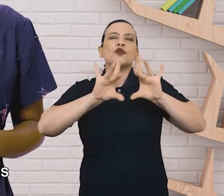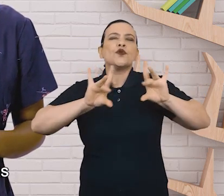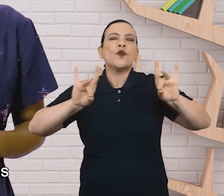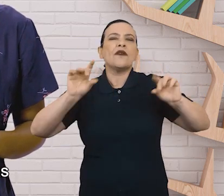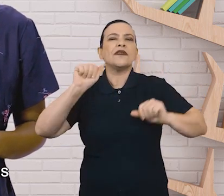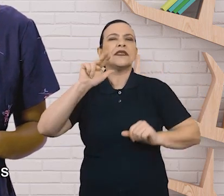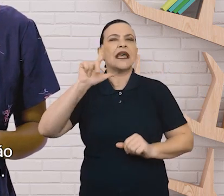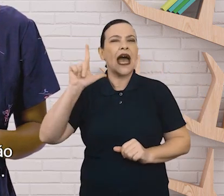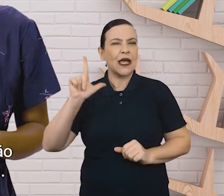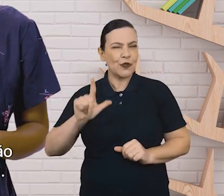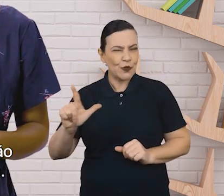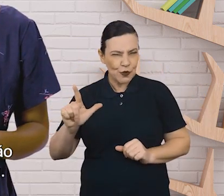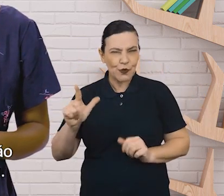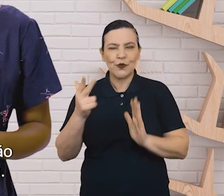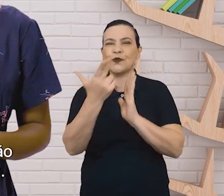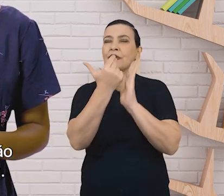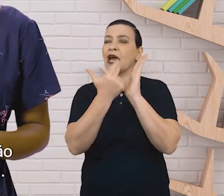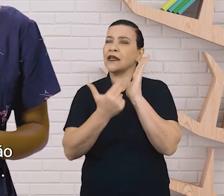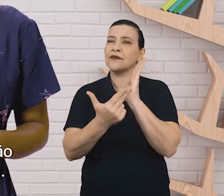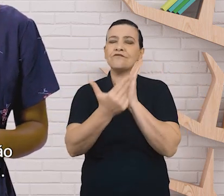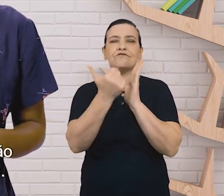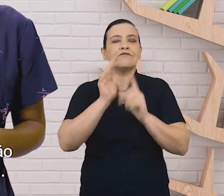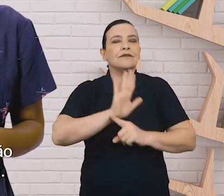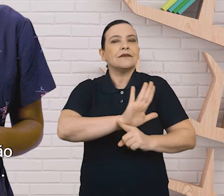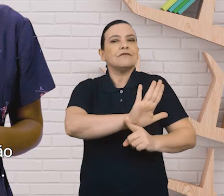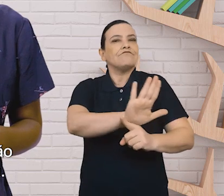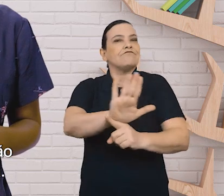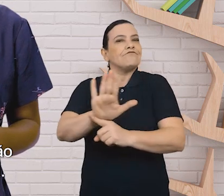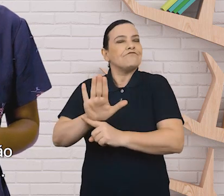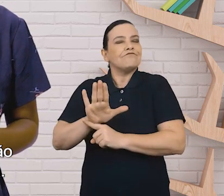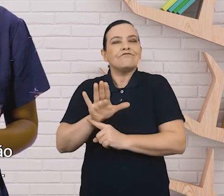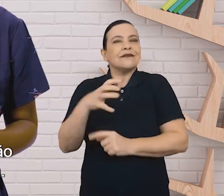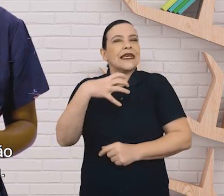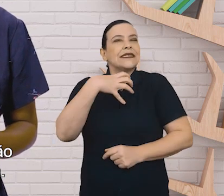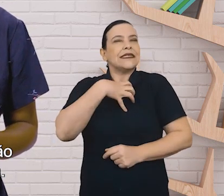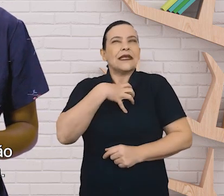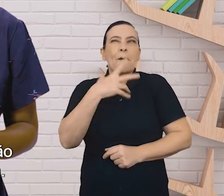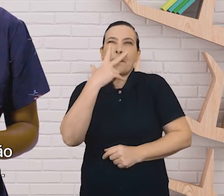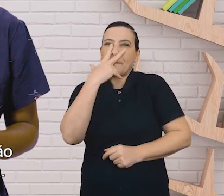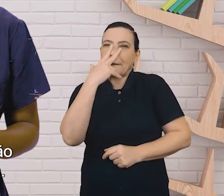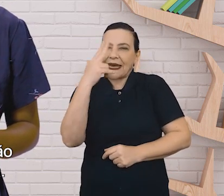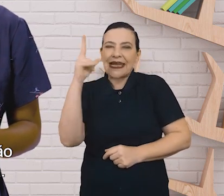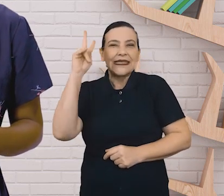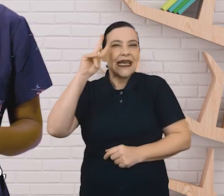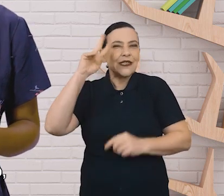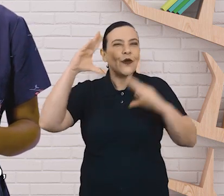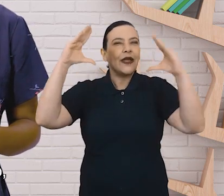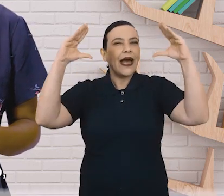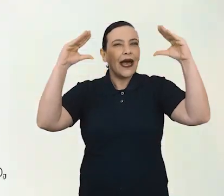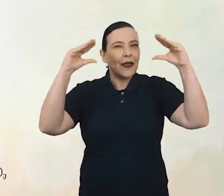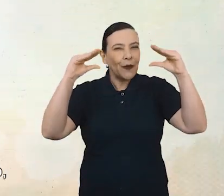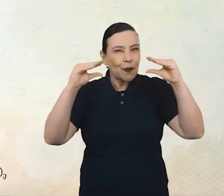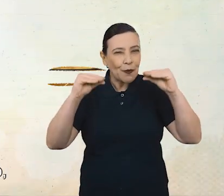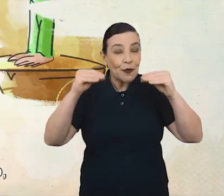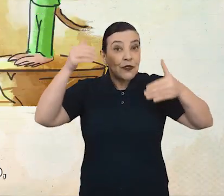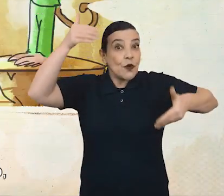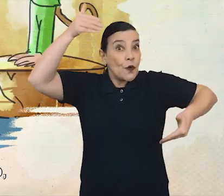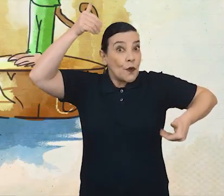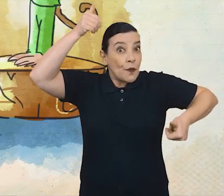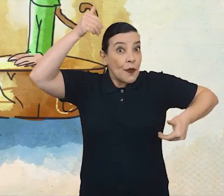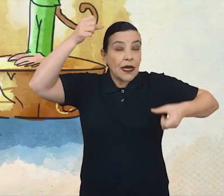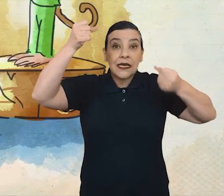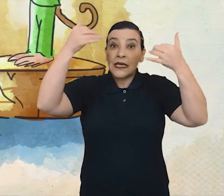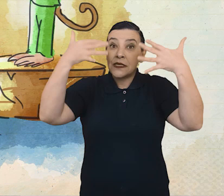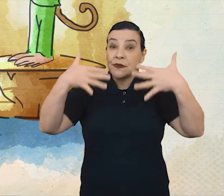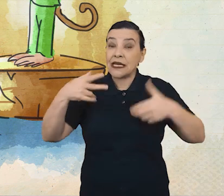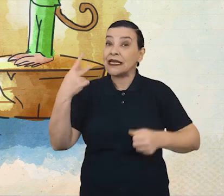que Eva Furnari usou nas ilustrações transmitem a sensação de estar anoitecendo na história. Quando o macaquinho é retratado,